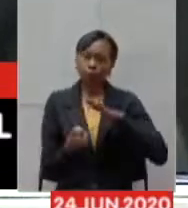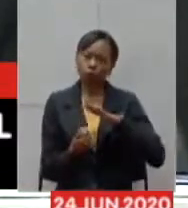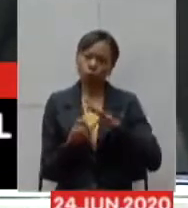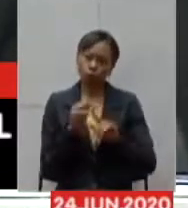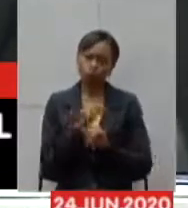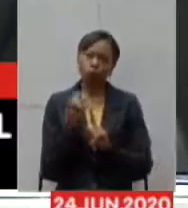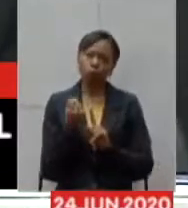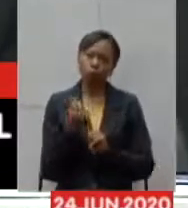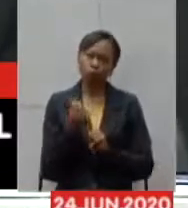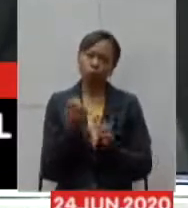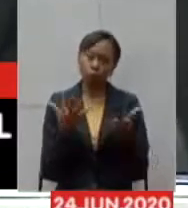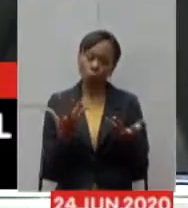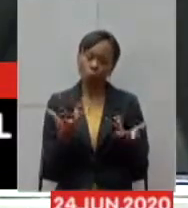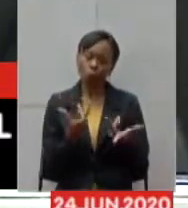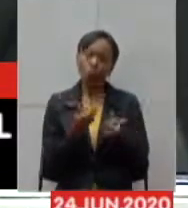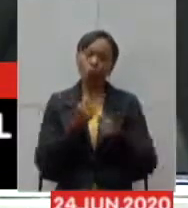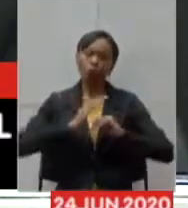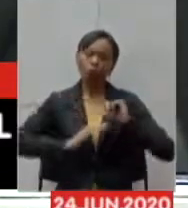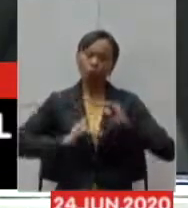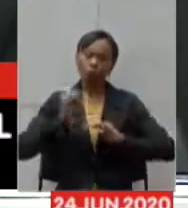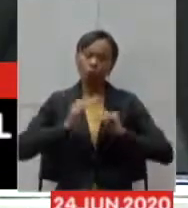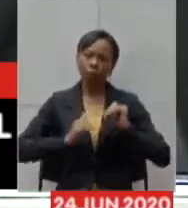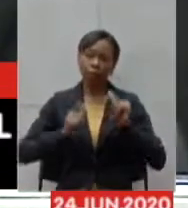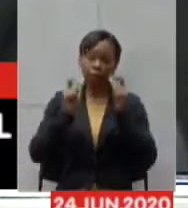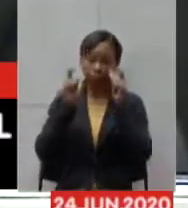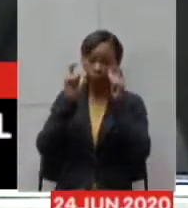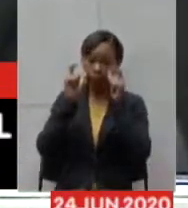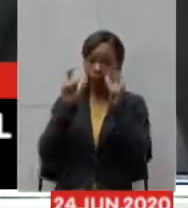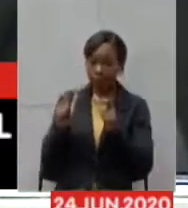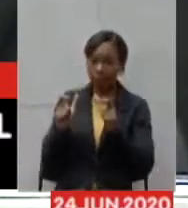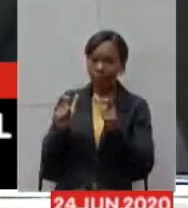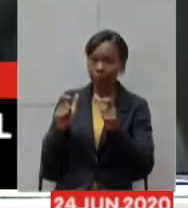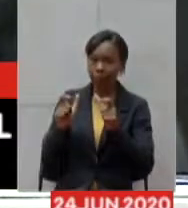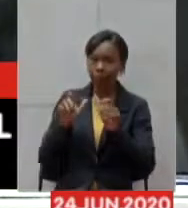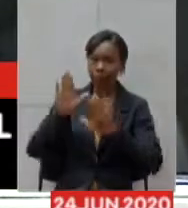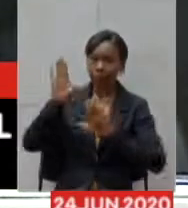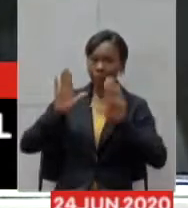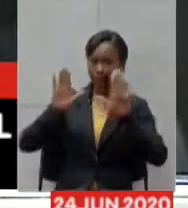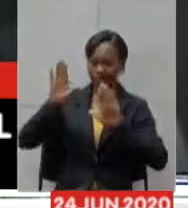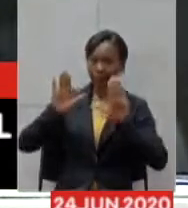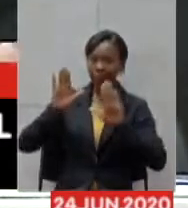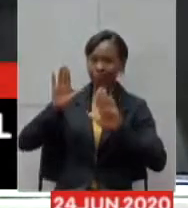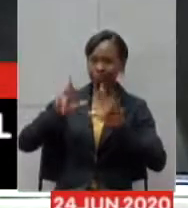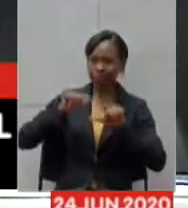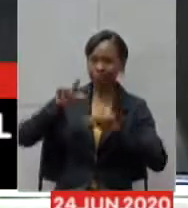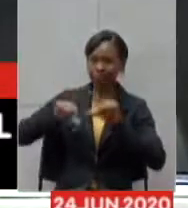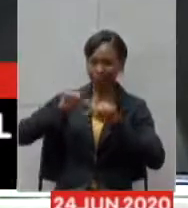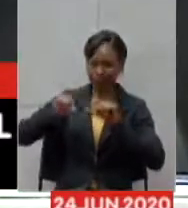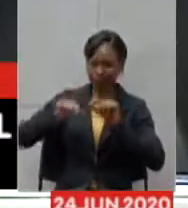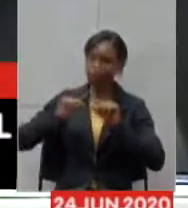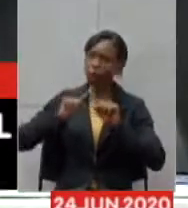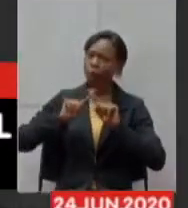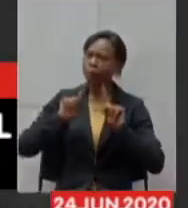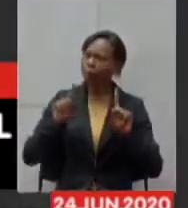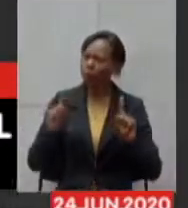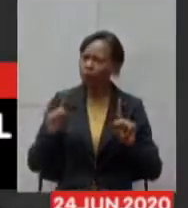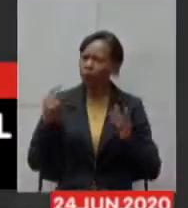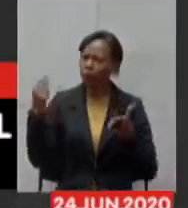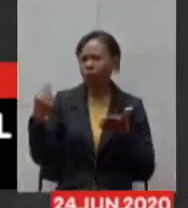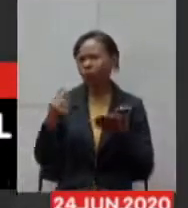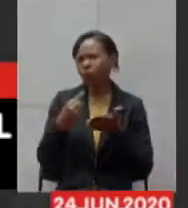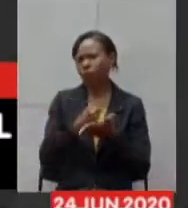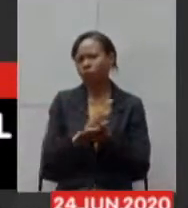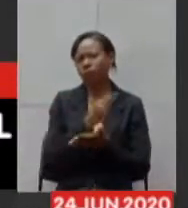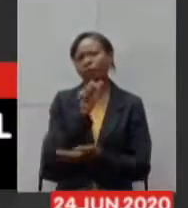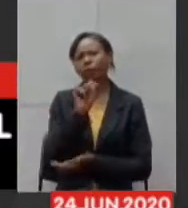que estão interessadas nesse processo seletivo mas se o senhor me perguntar se